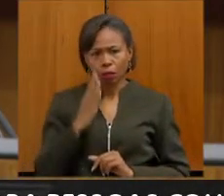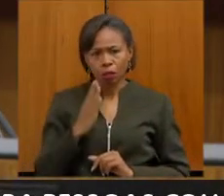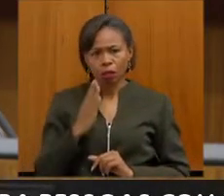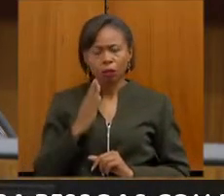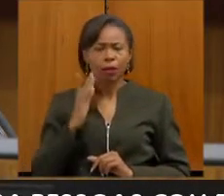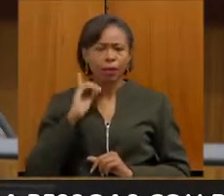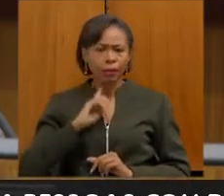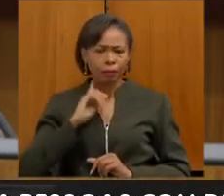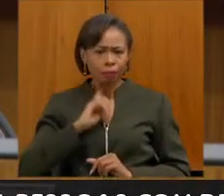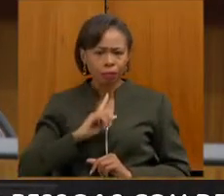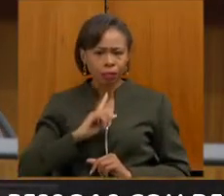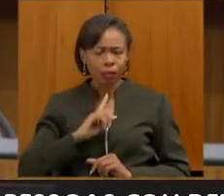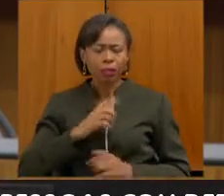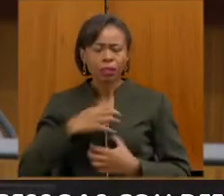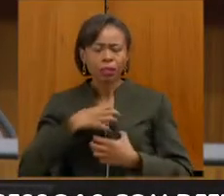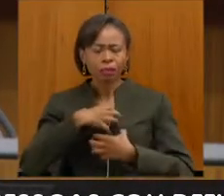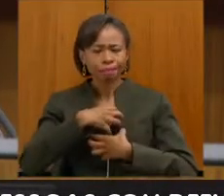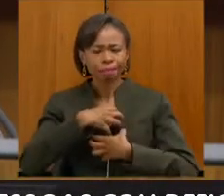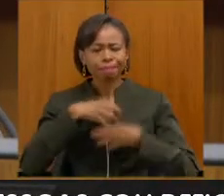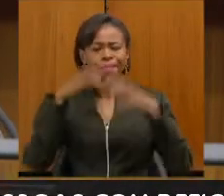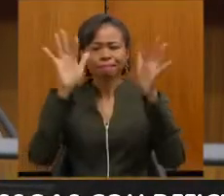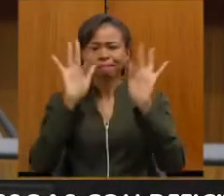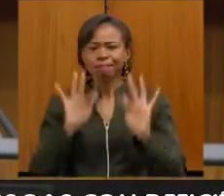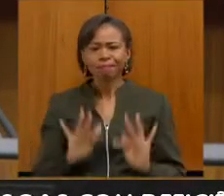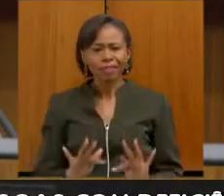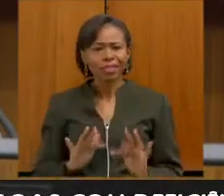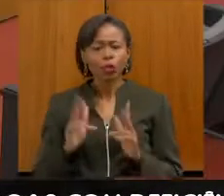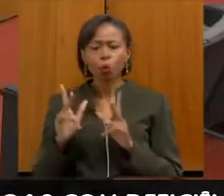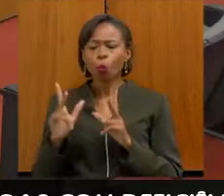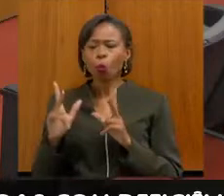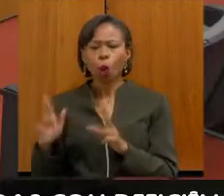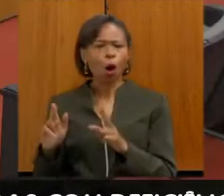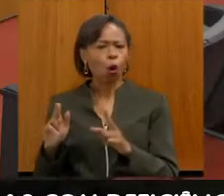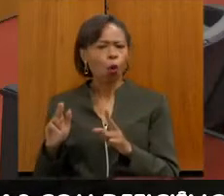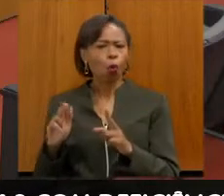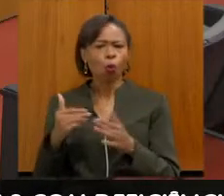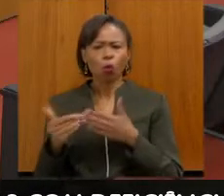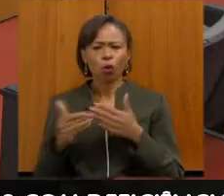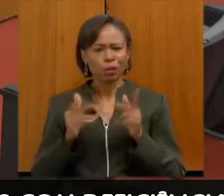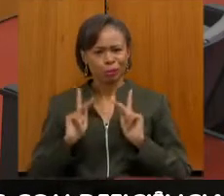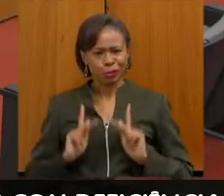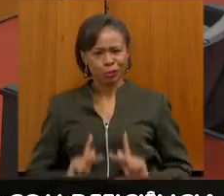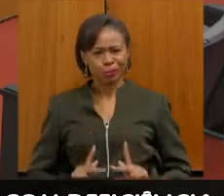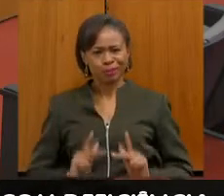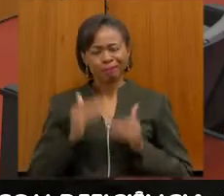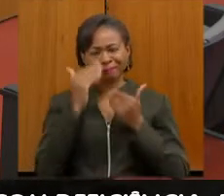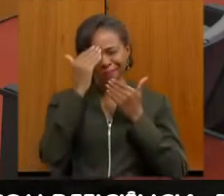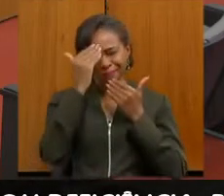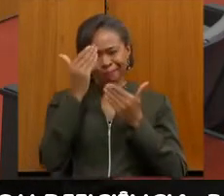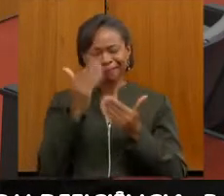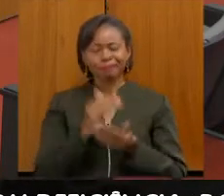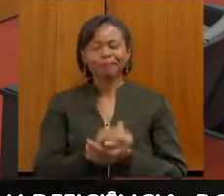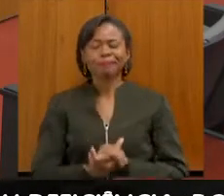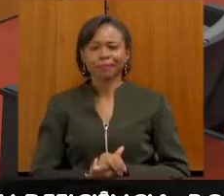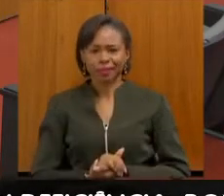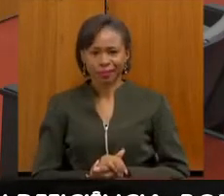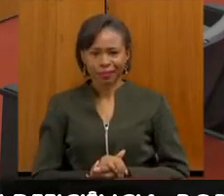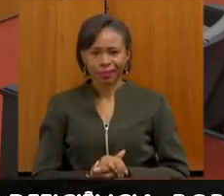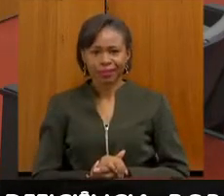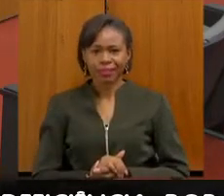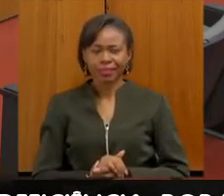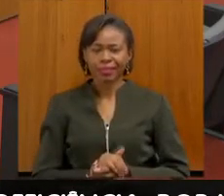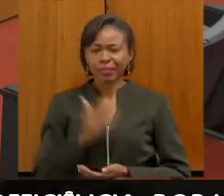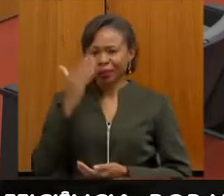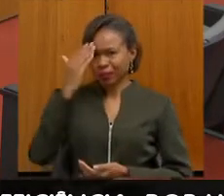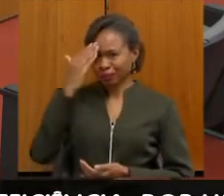felizes como todas as outras podem ser. Obrigada. Muito obrigado, Maria